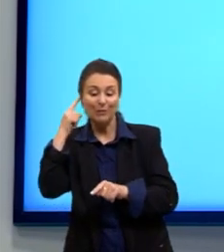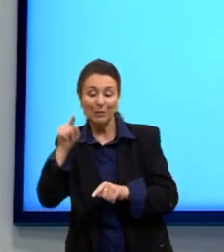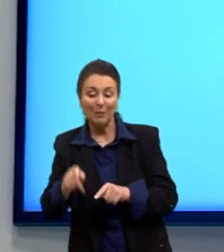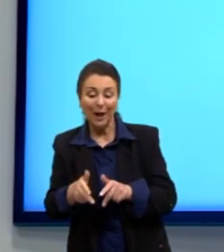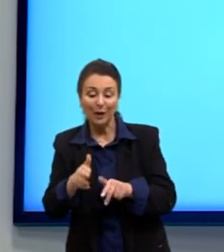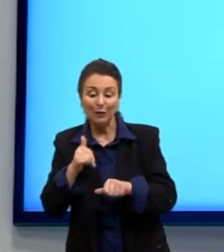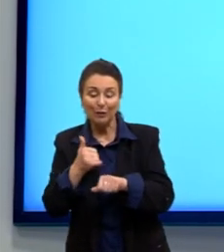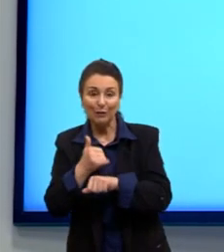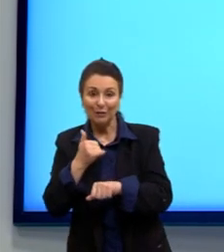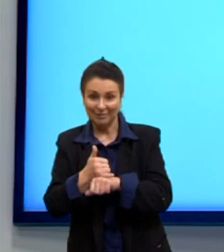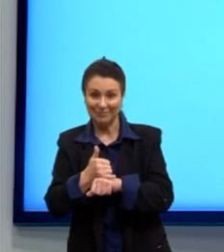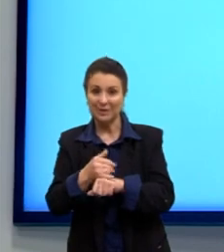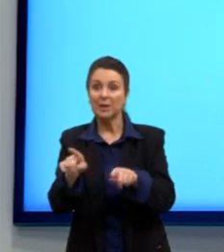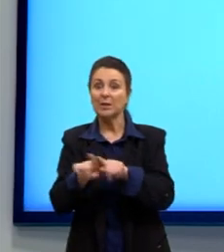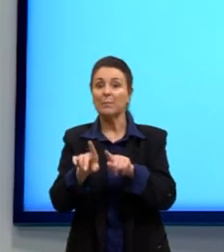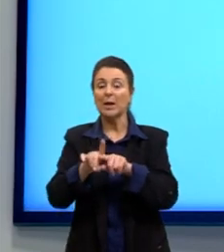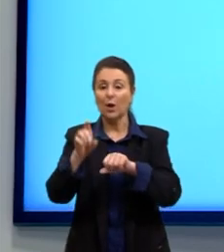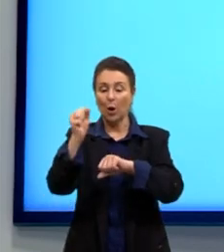uma velocidade bem mais alta.